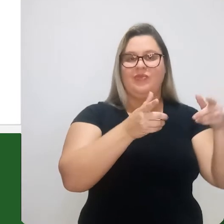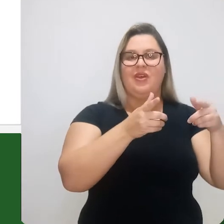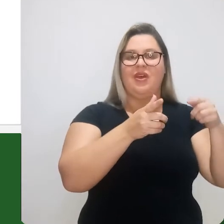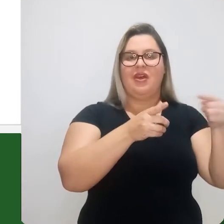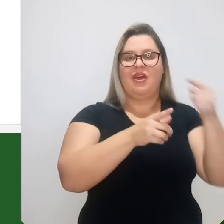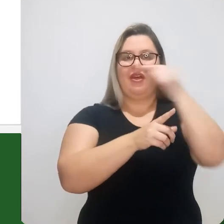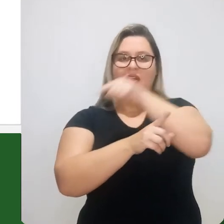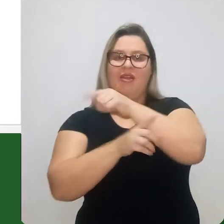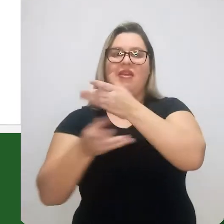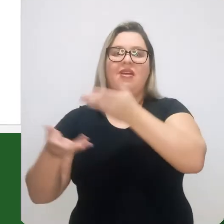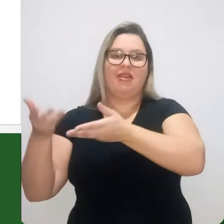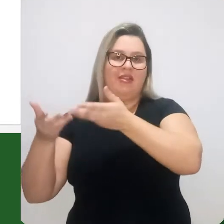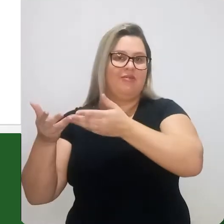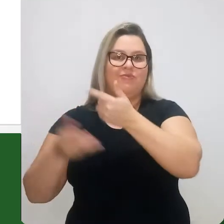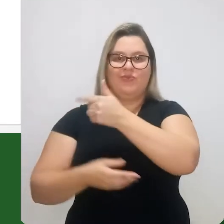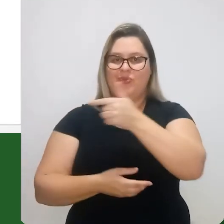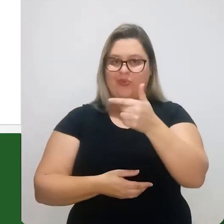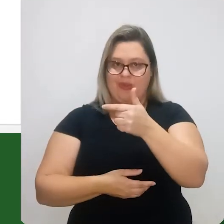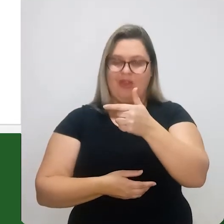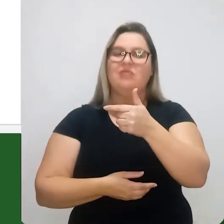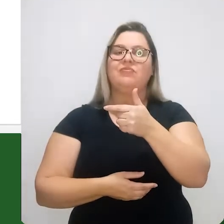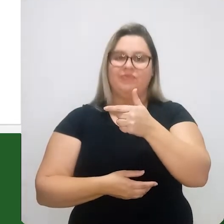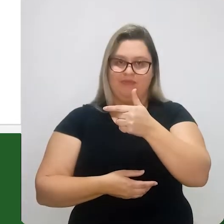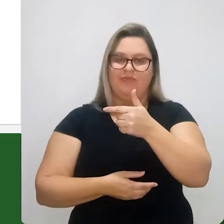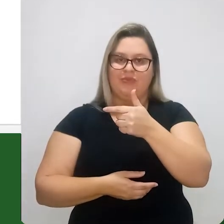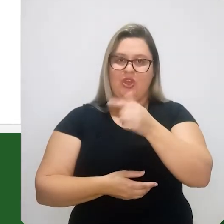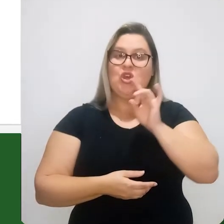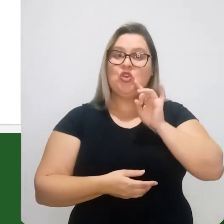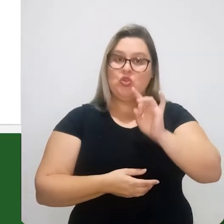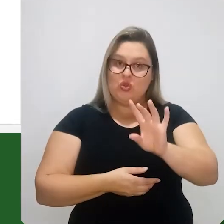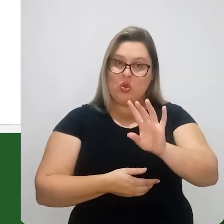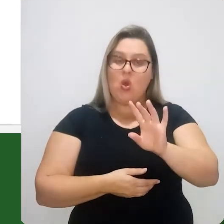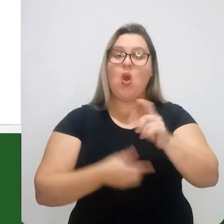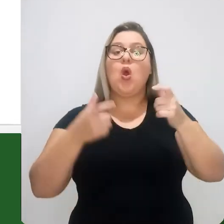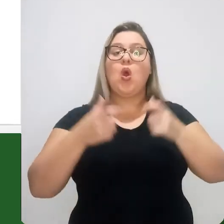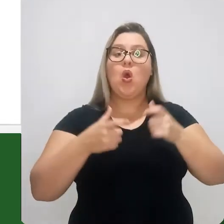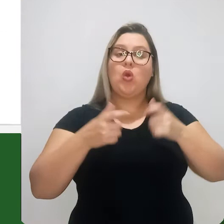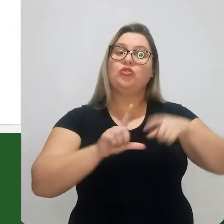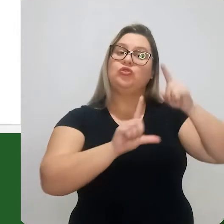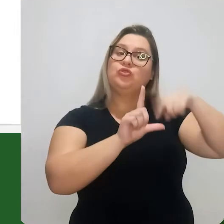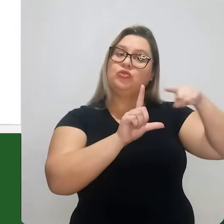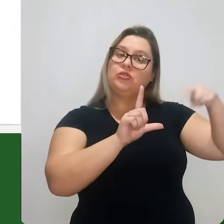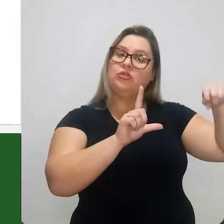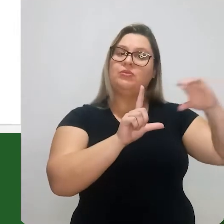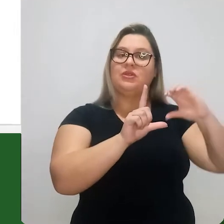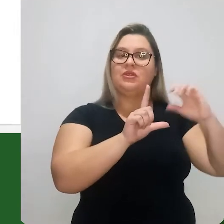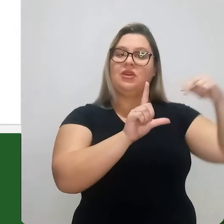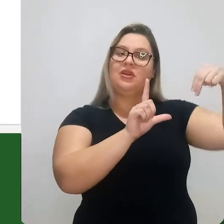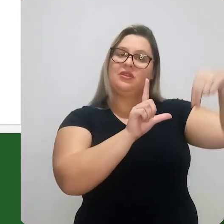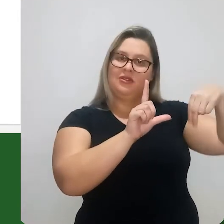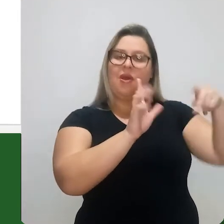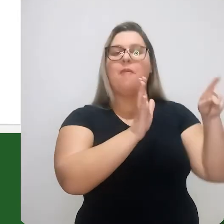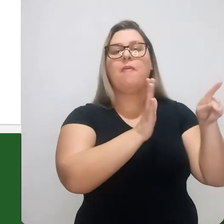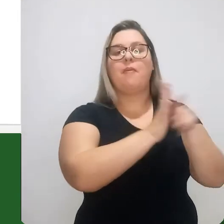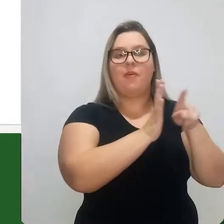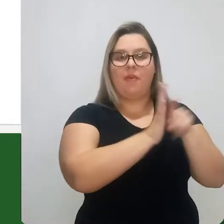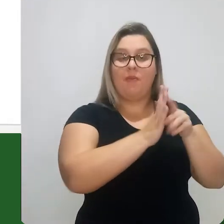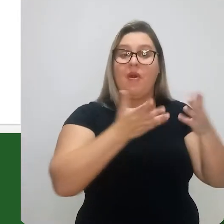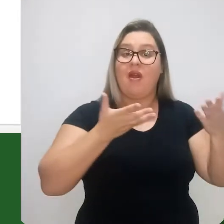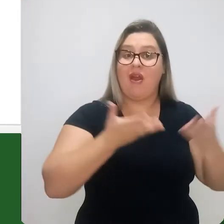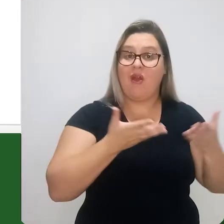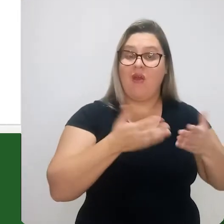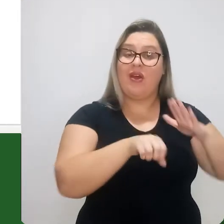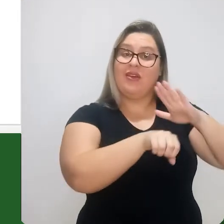no diagrama de equilíbrio. Elas vão estar previstas, como nós vamos ver, este tipo de transformação nos diagramas cinéticos,